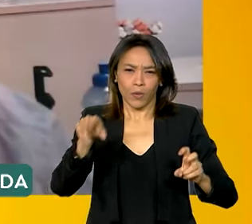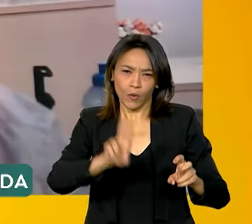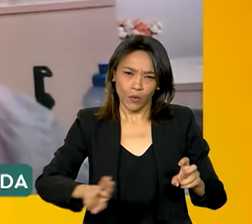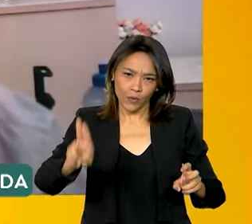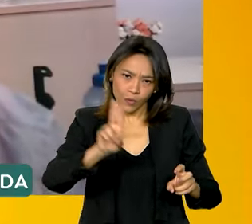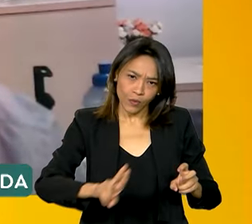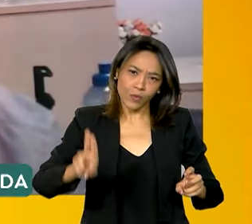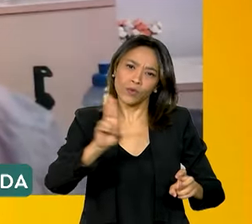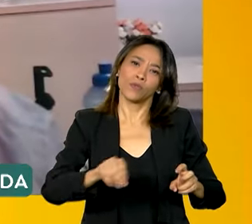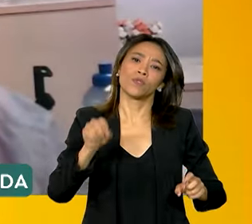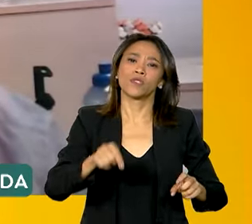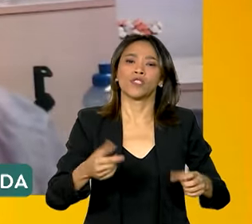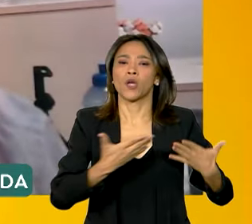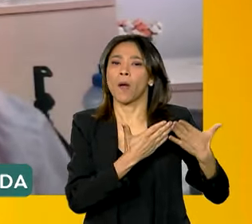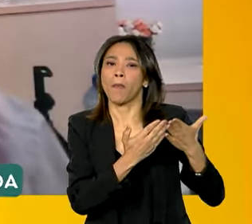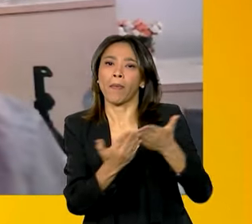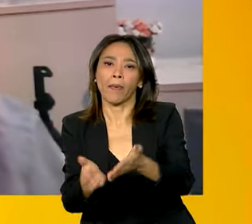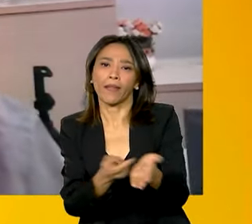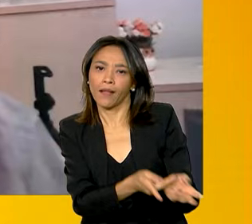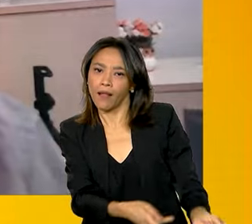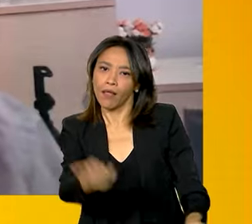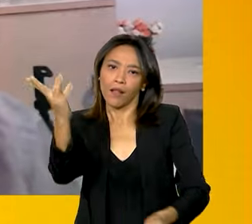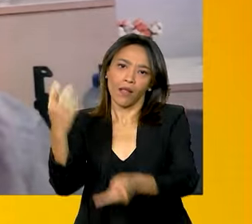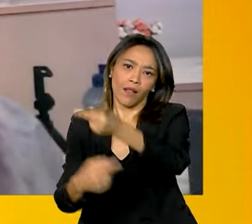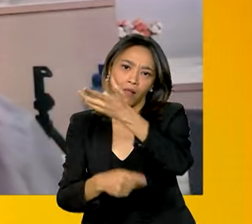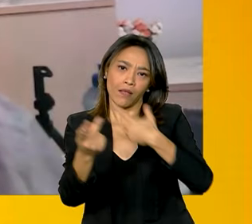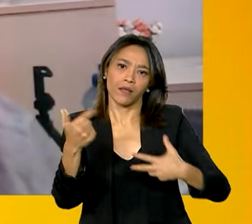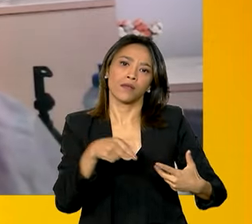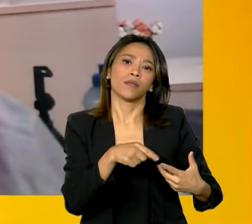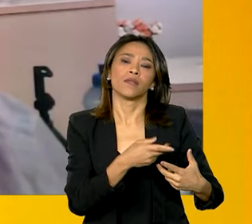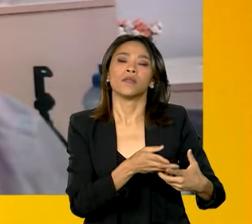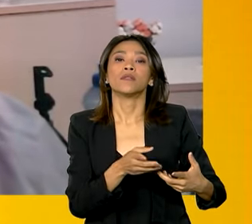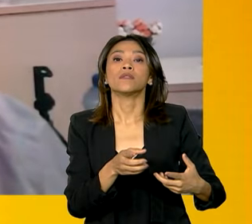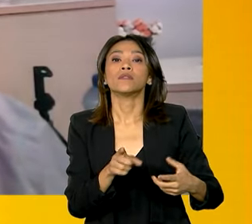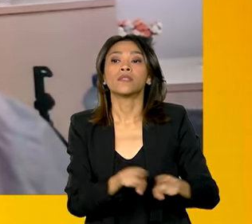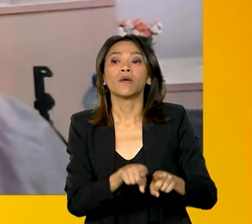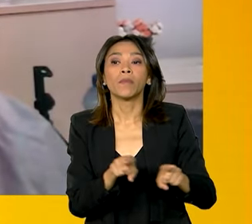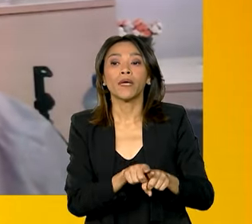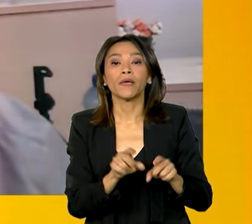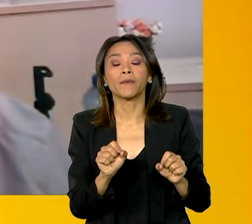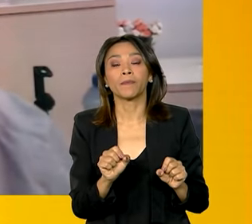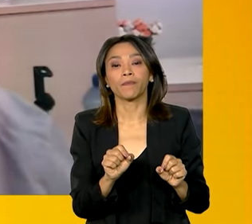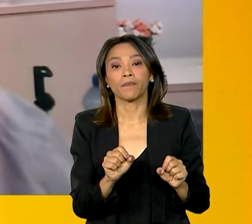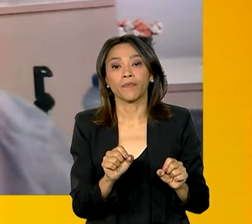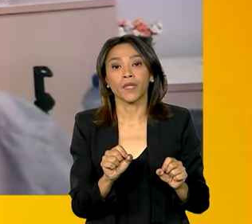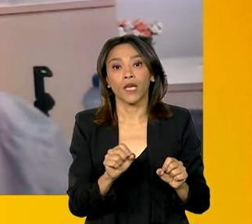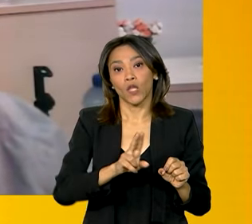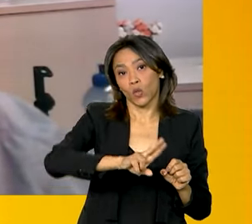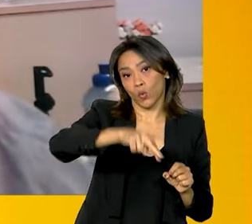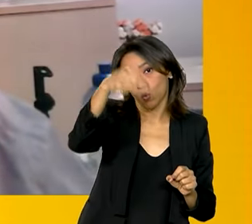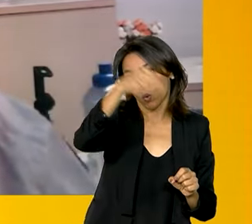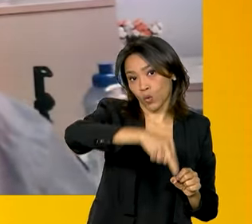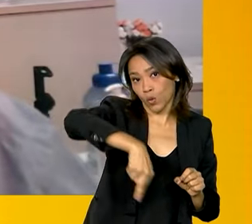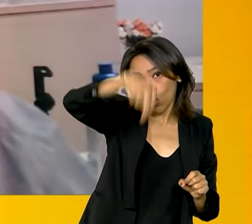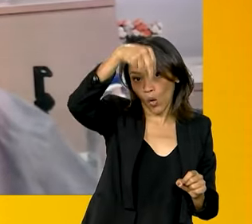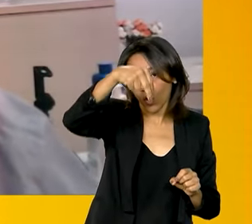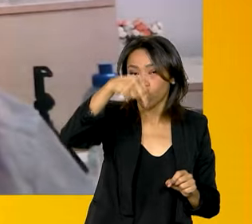foram utilizadas em algumas hidrovias na região norte do país.